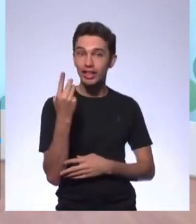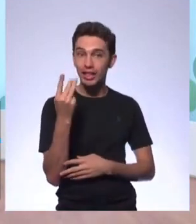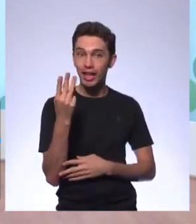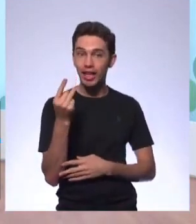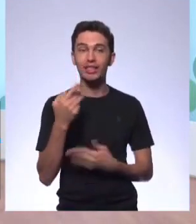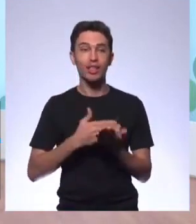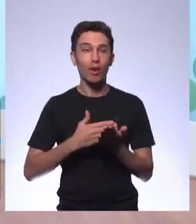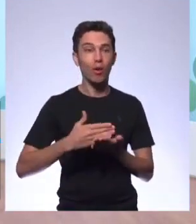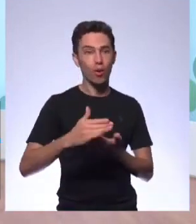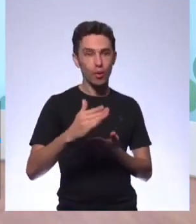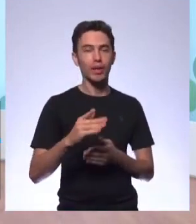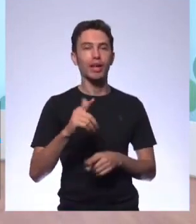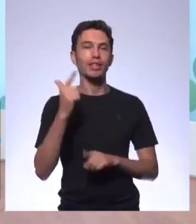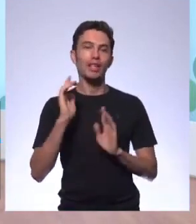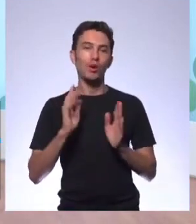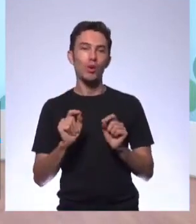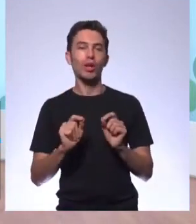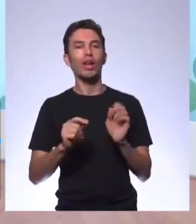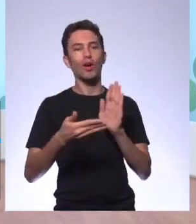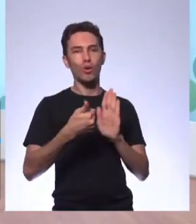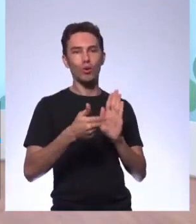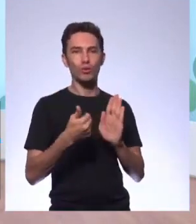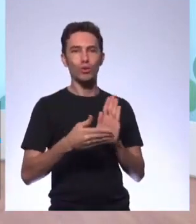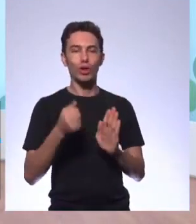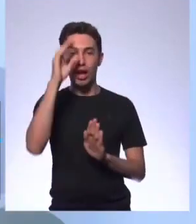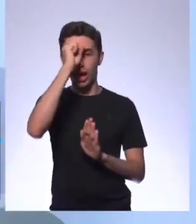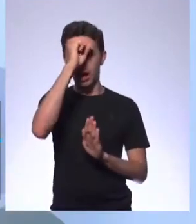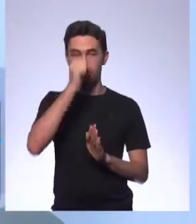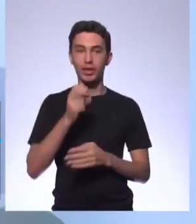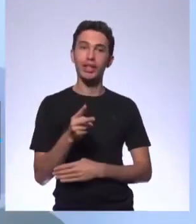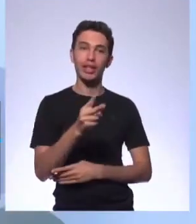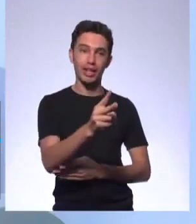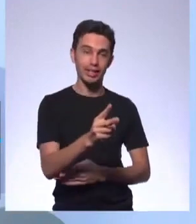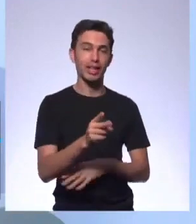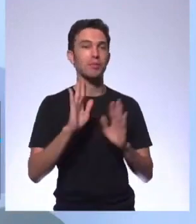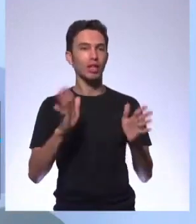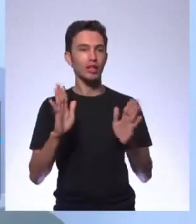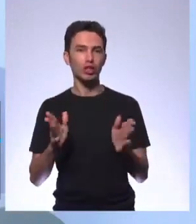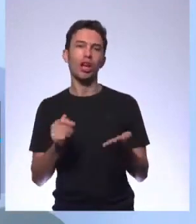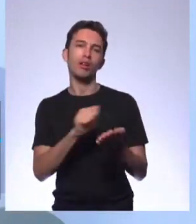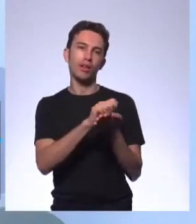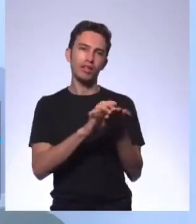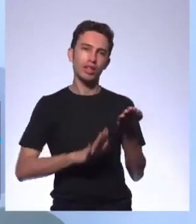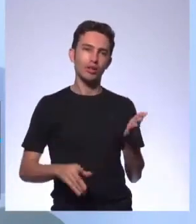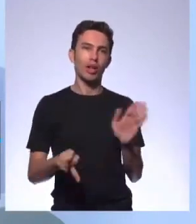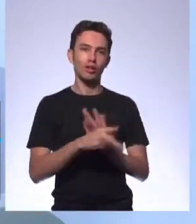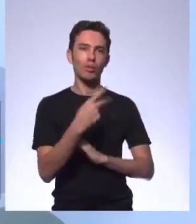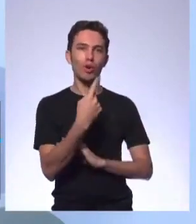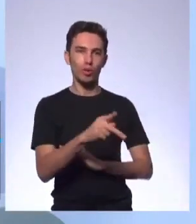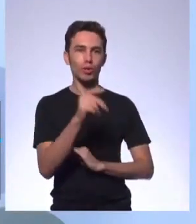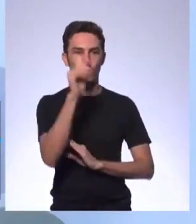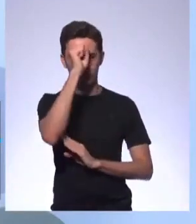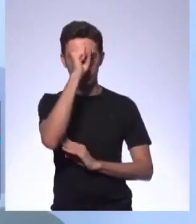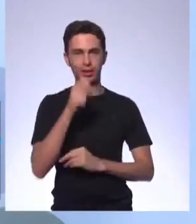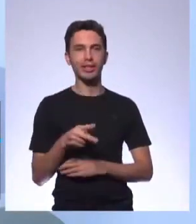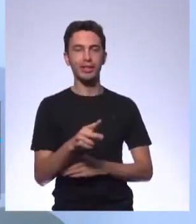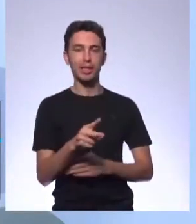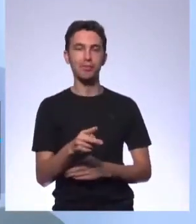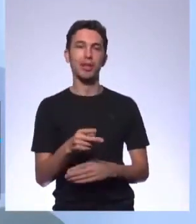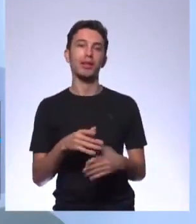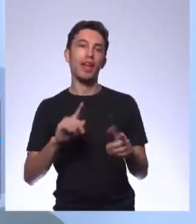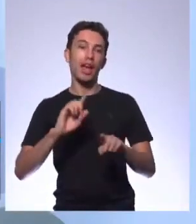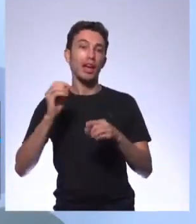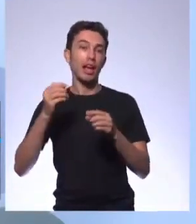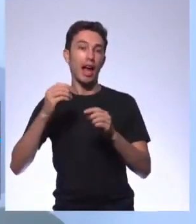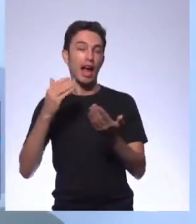inicia a sequência de aulas com o caderno Aprender Sempre, já com as atividades desse caderno. A gente termina o terceiro bimestre